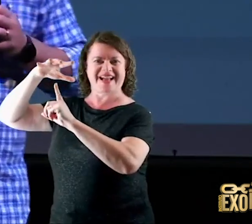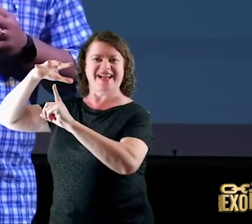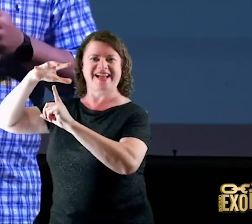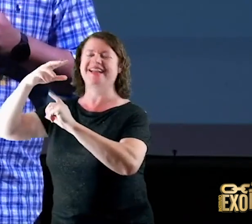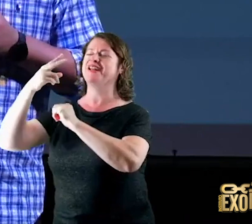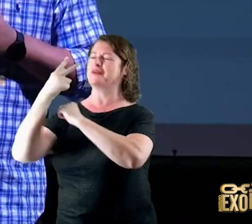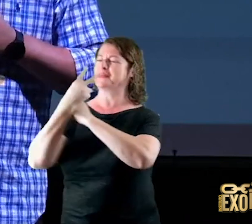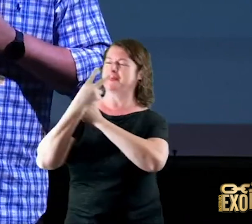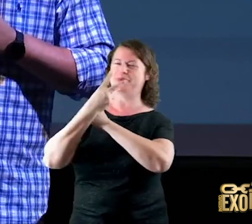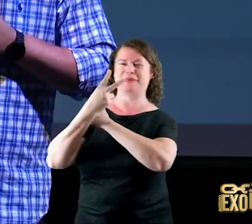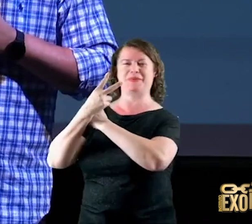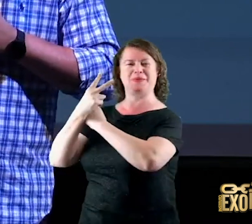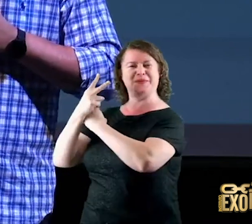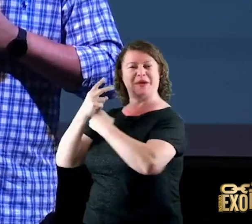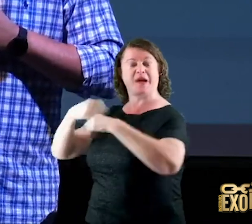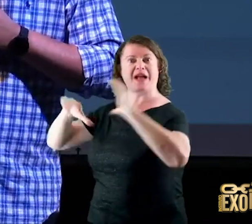livramento